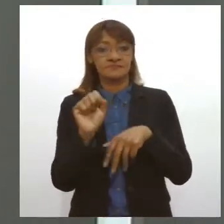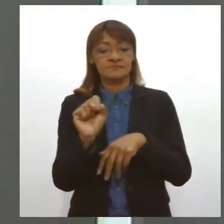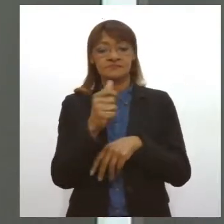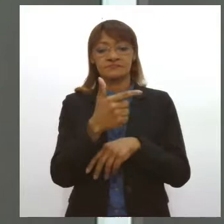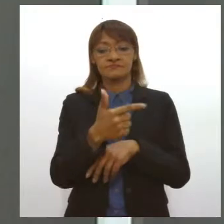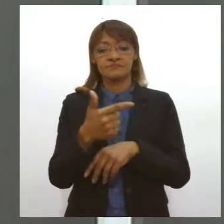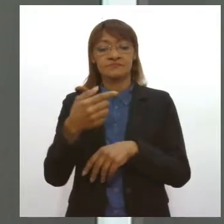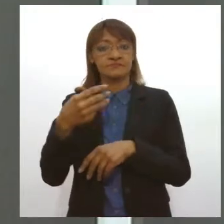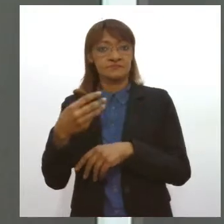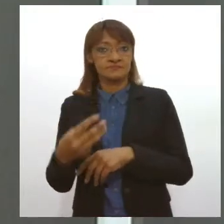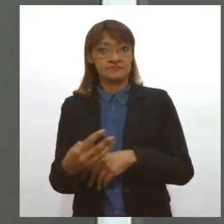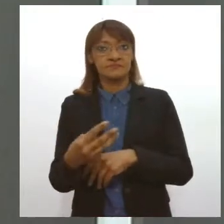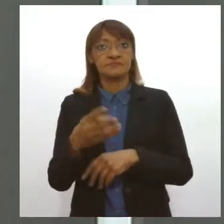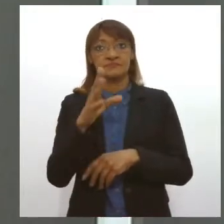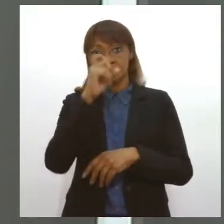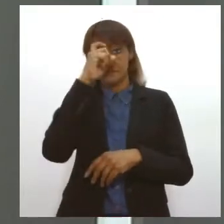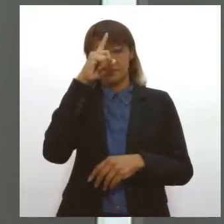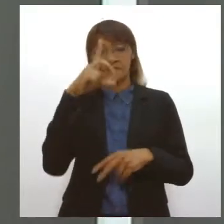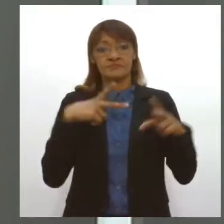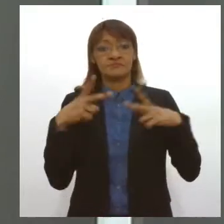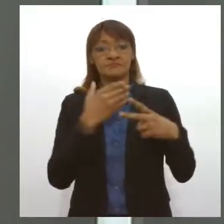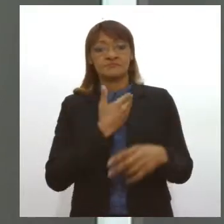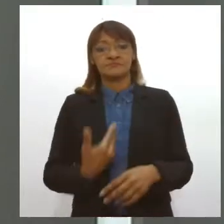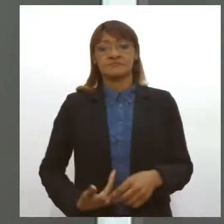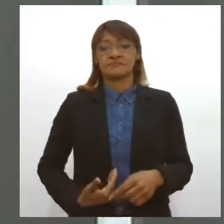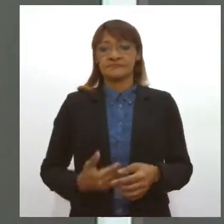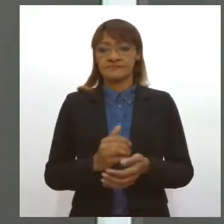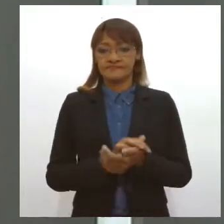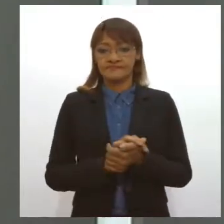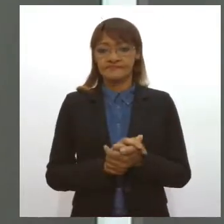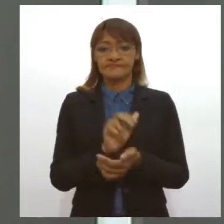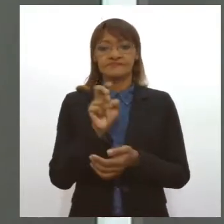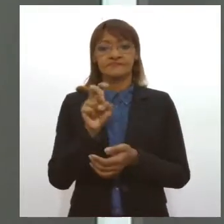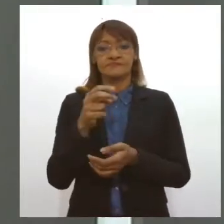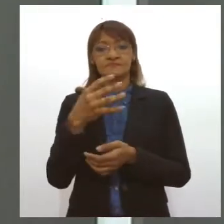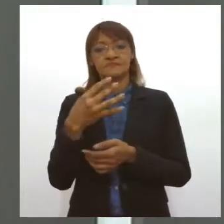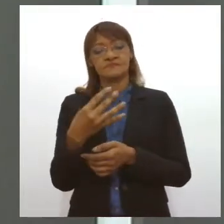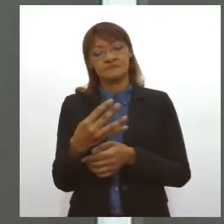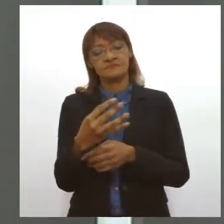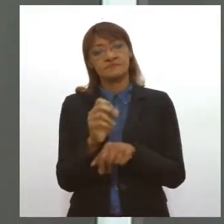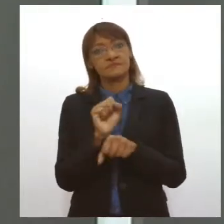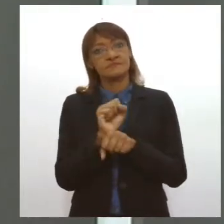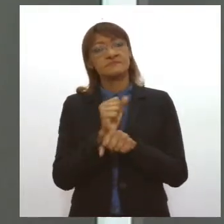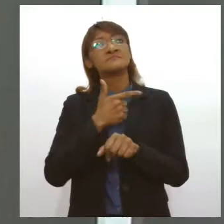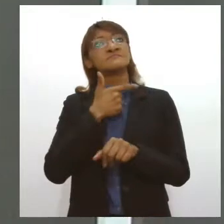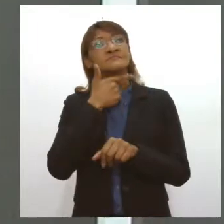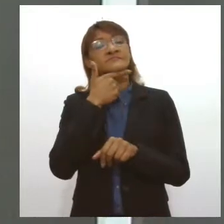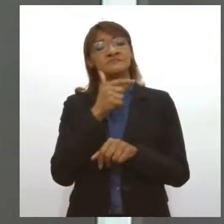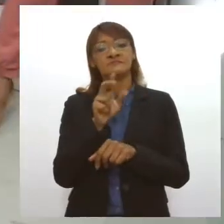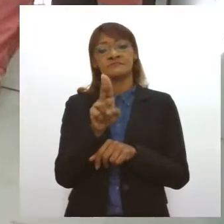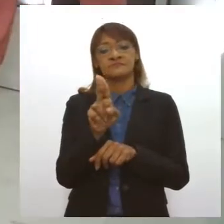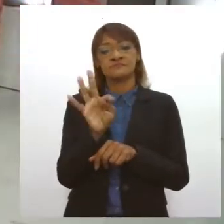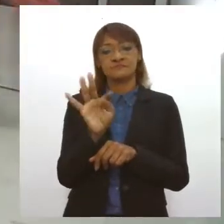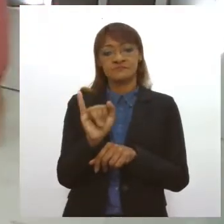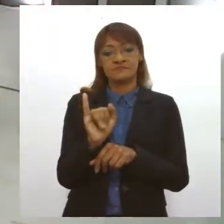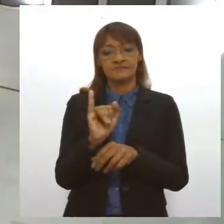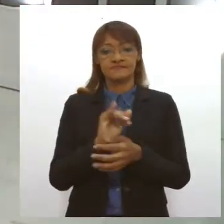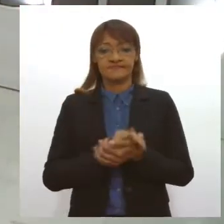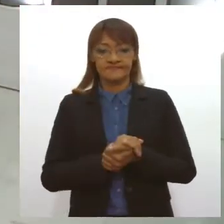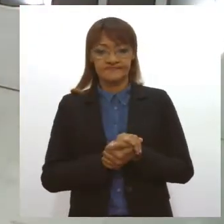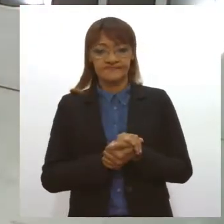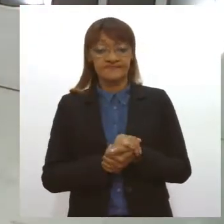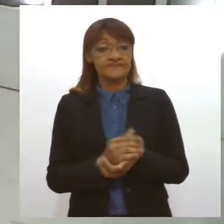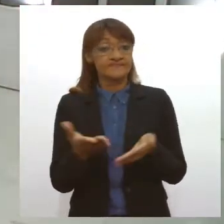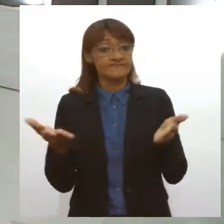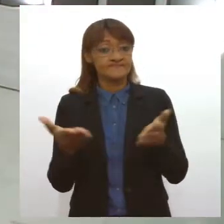pacientes nos hospitais públicos e privados e 54 aguardam uma vaga de UTI. E olha, estamos